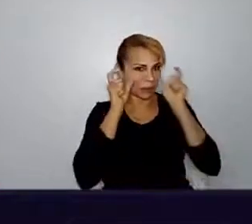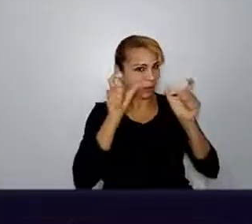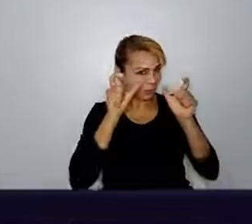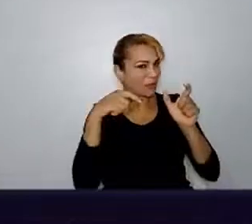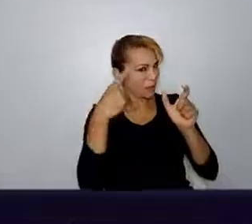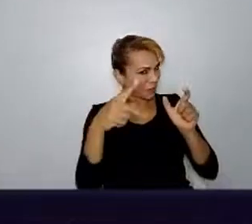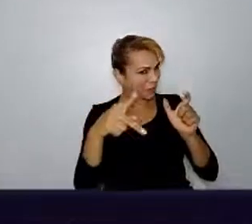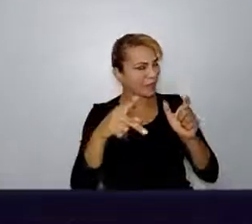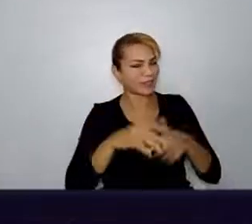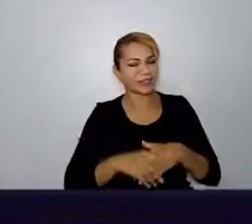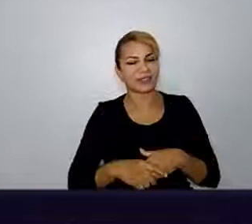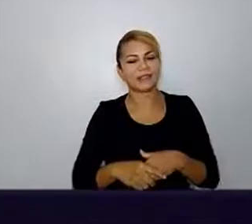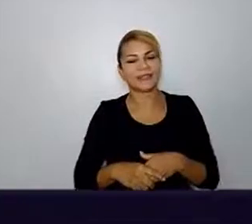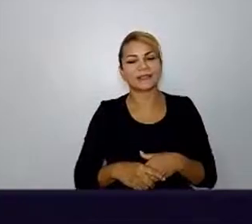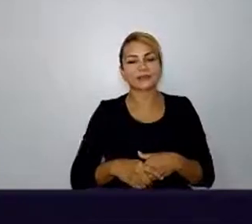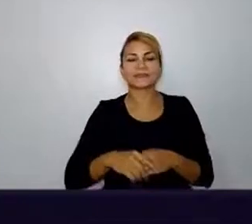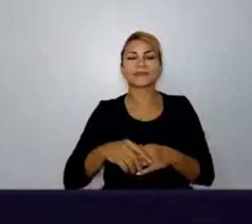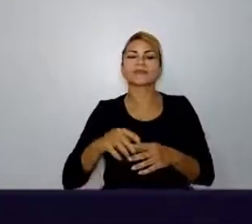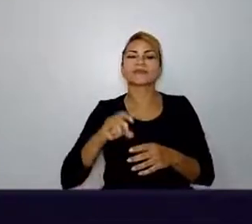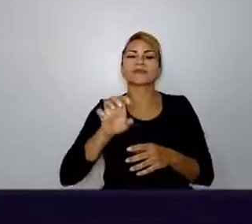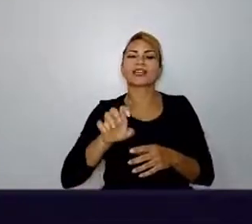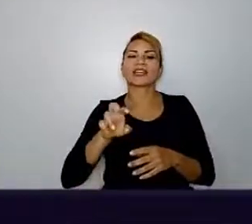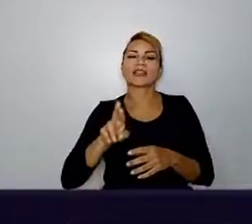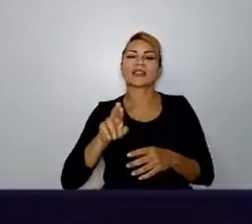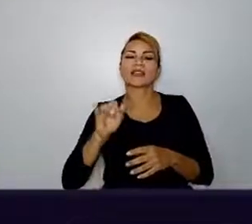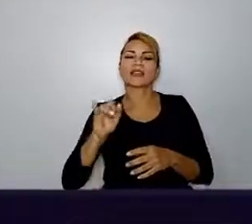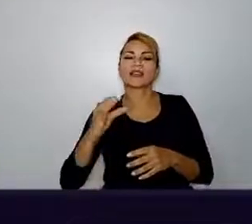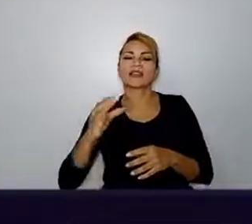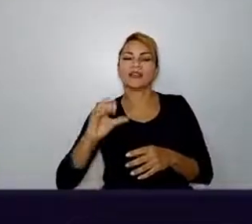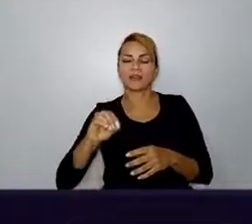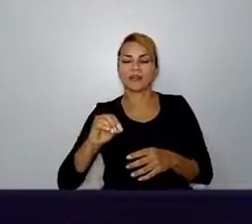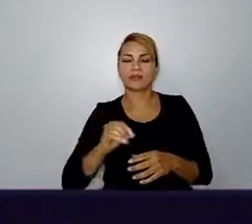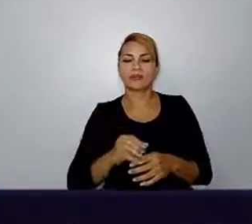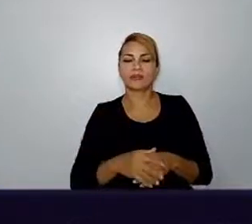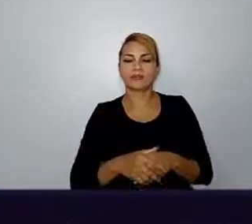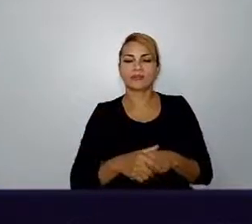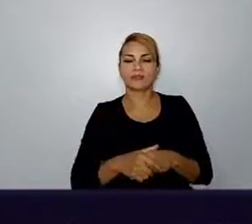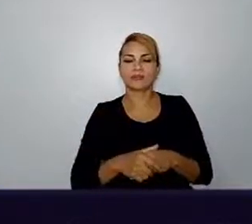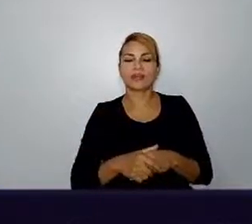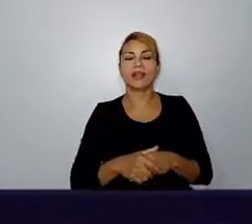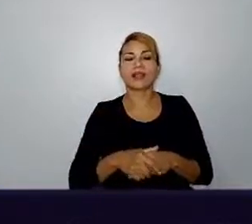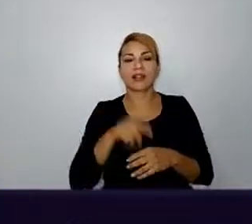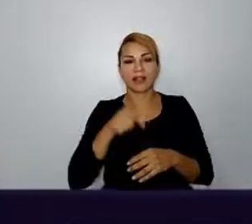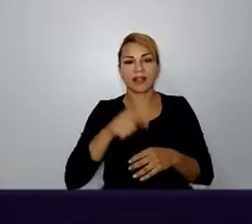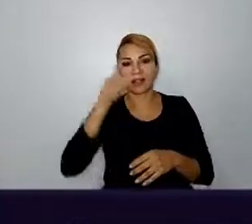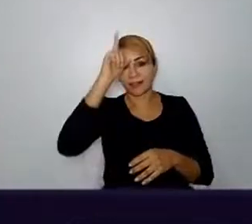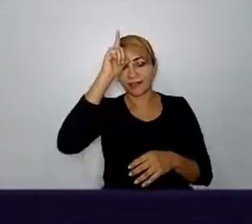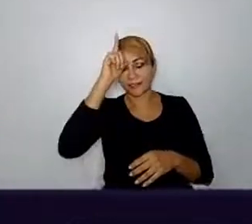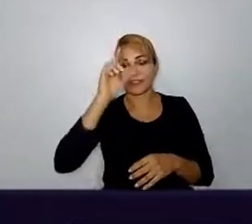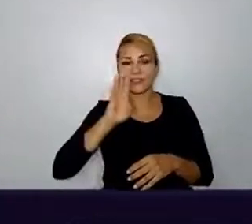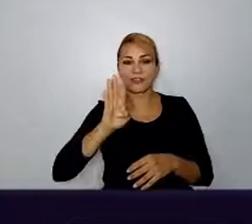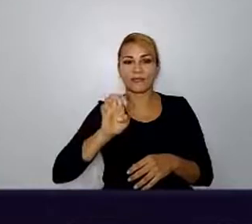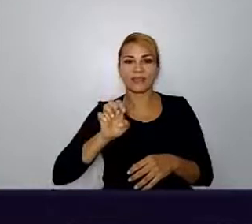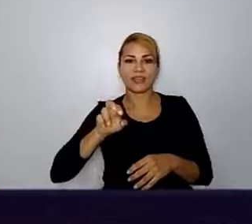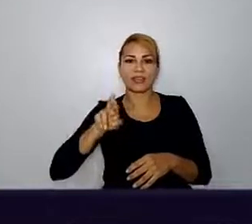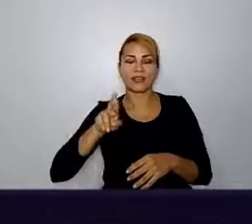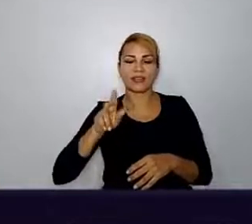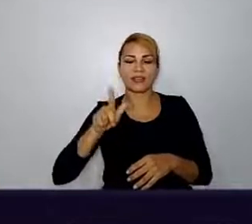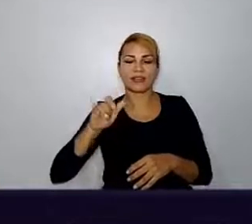Érico Andrei, já te pergunto, o seu co-cidadão aí de Berlim, Ana Paula. Alô, Berlim.